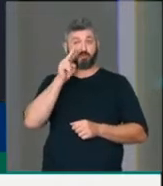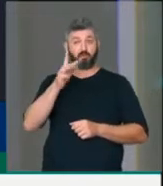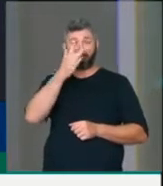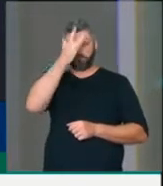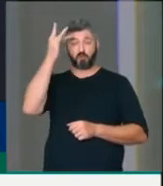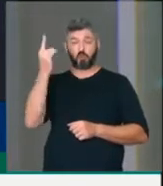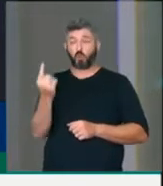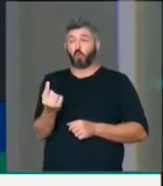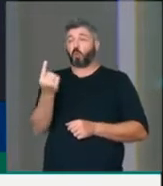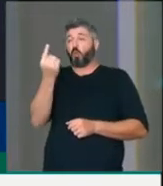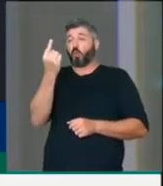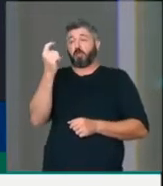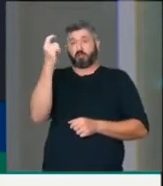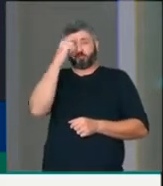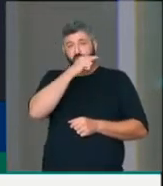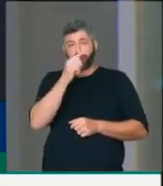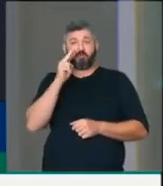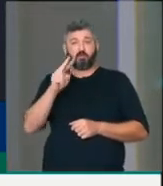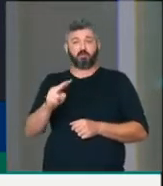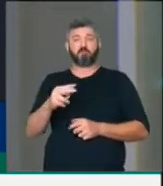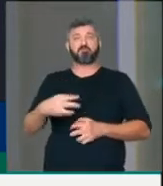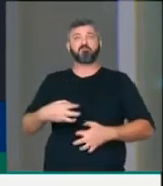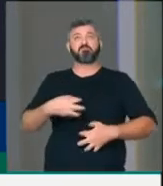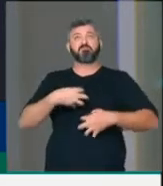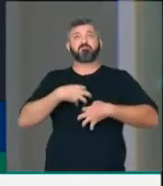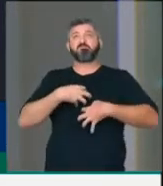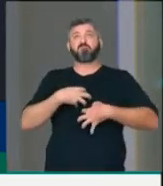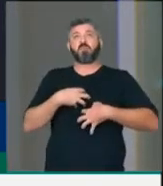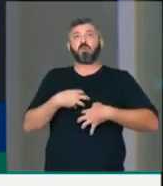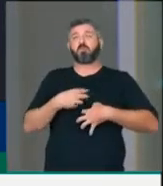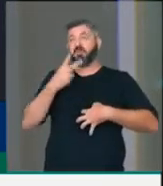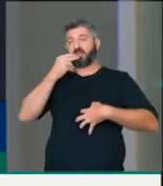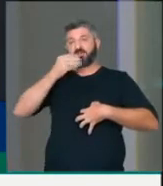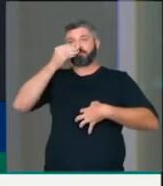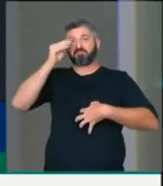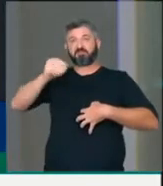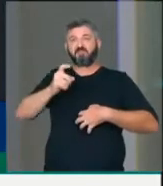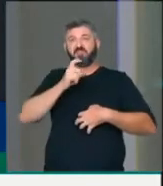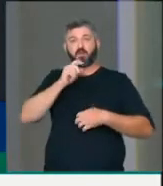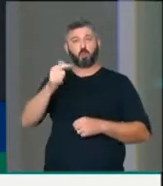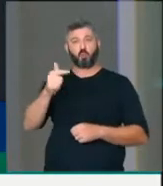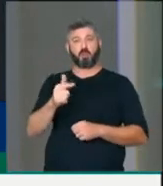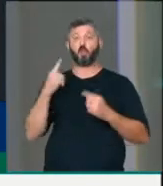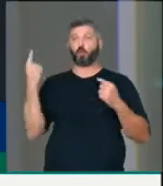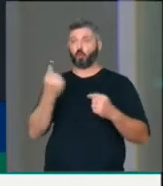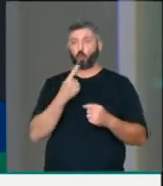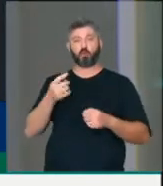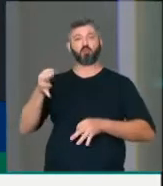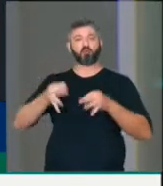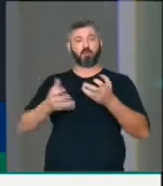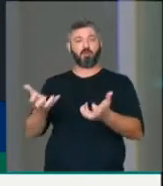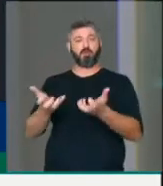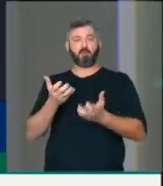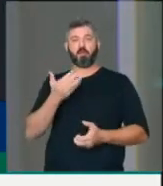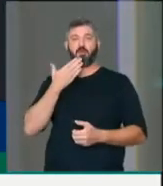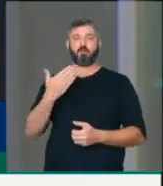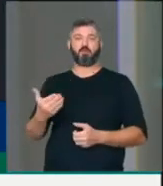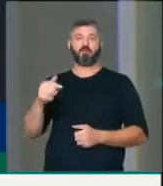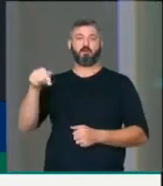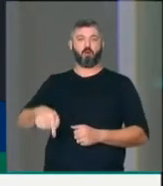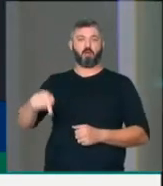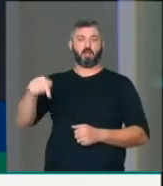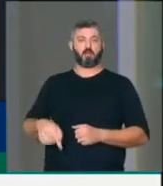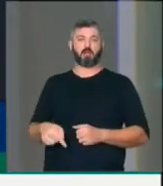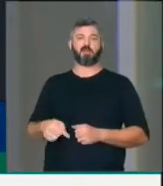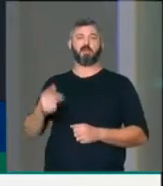nessa casa que não tenha sido tocado e que não queira fazer justiça através da Casa do